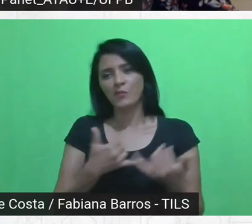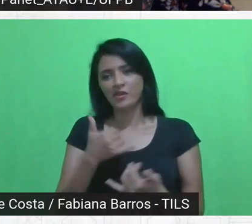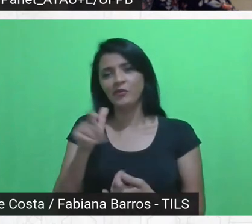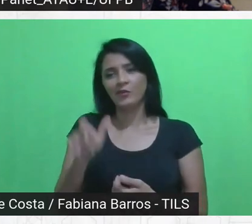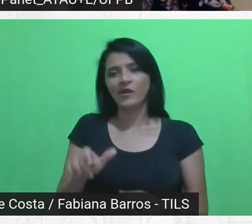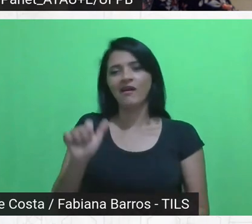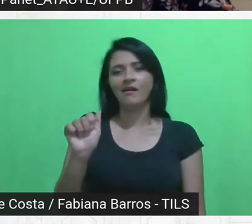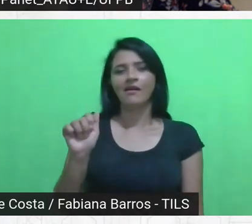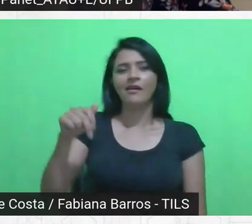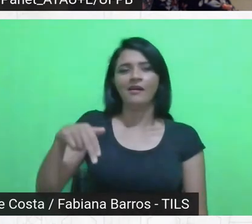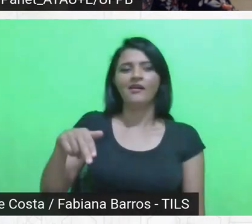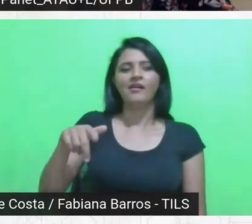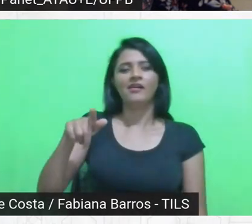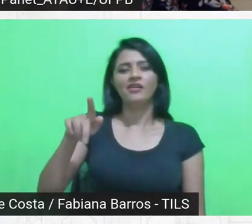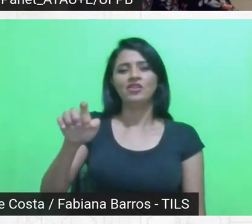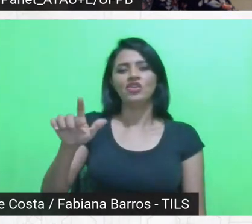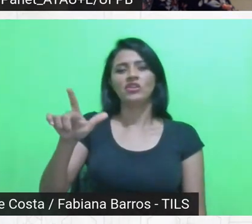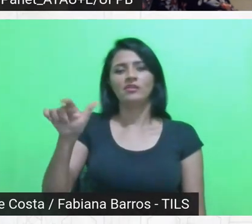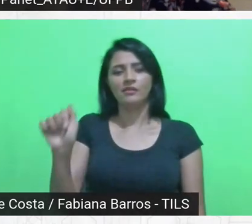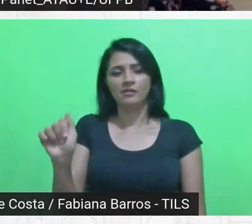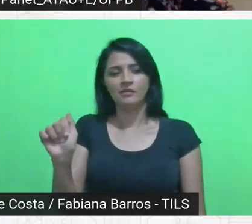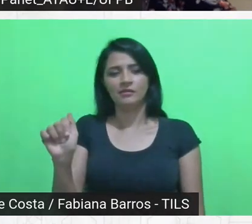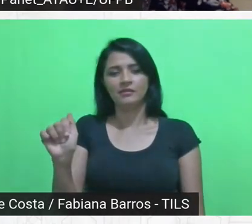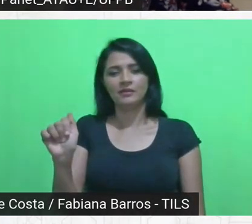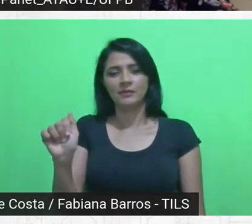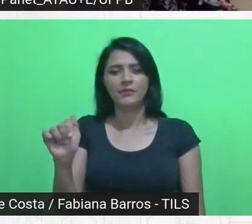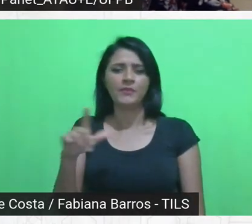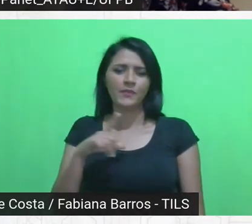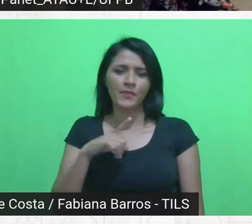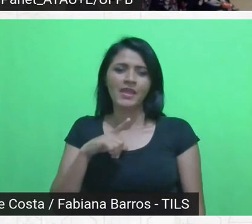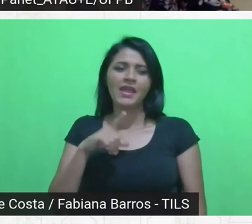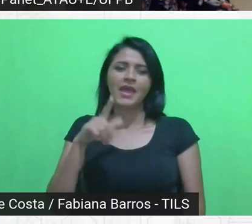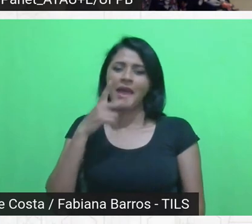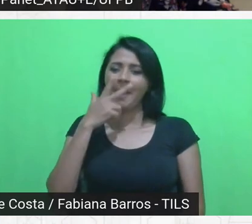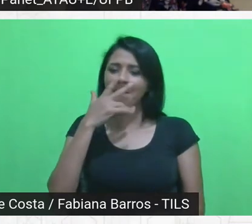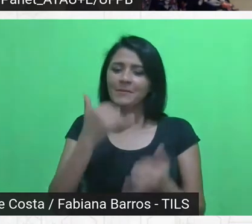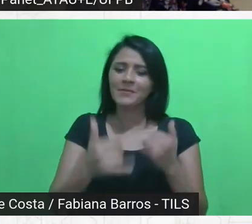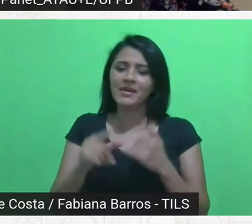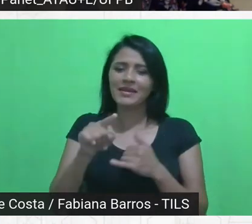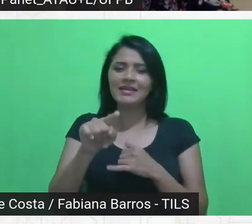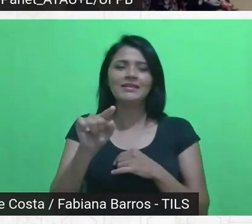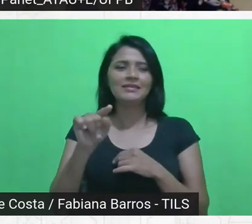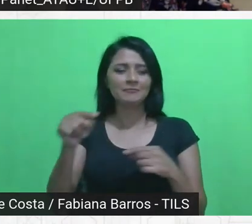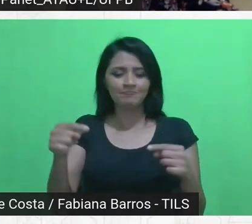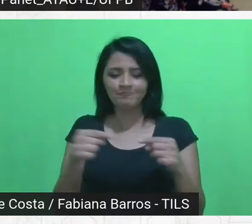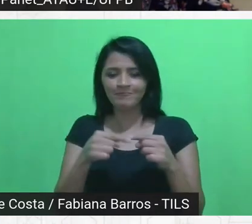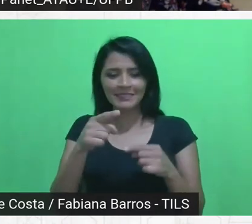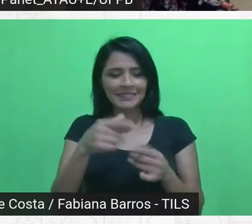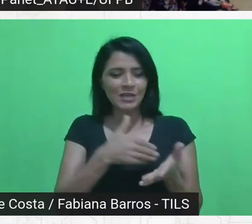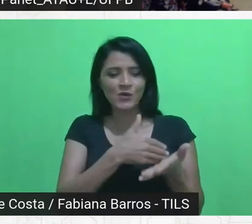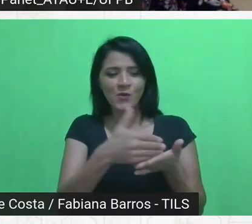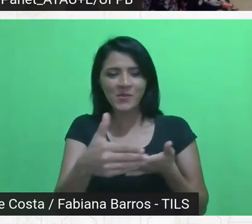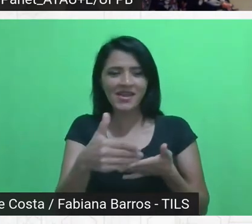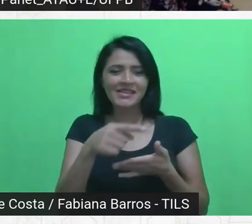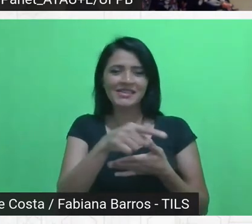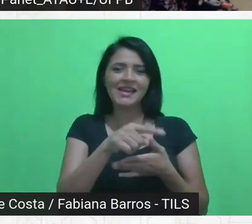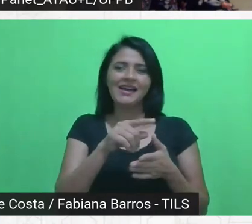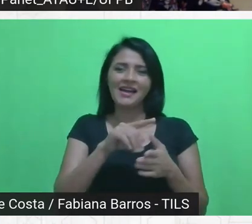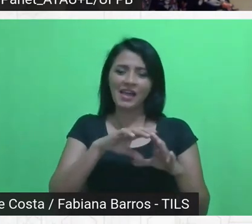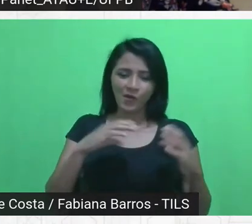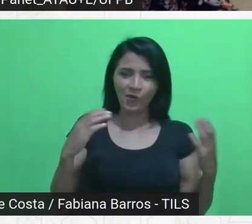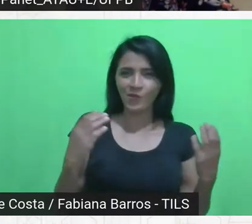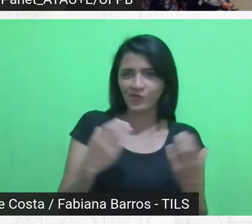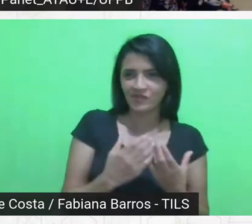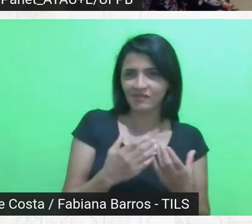eu, tem um pouco a ver com essa coisa de você começa na comunidade, você começa na comunidade, você